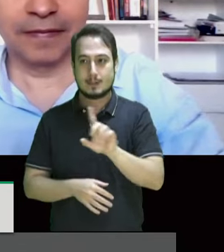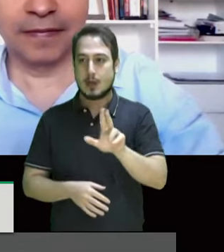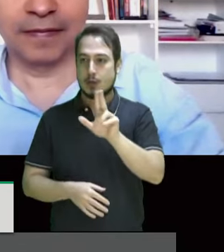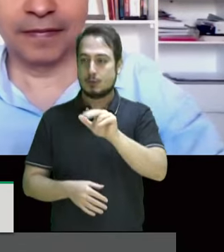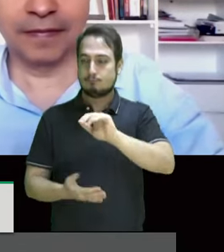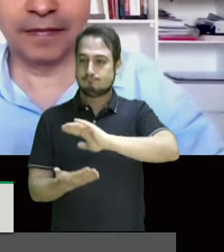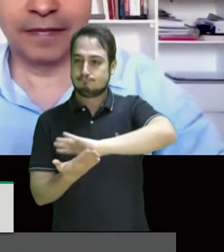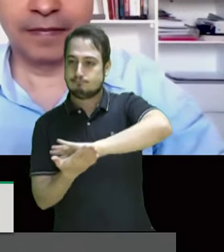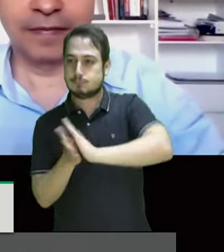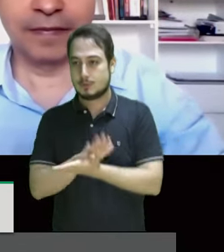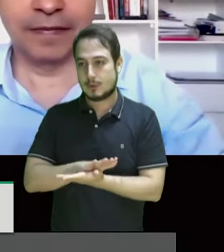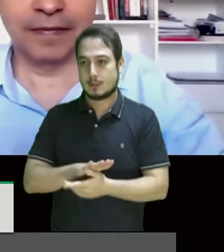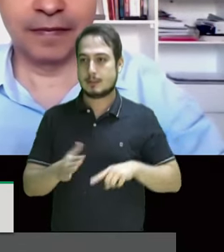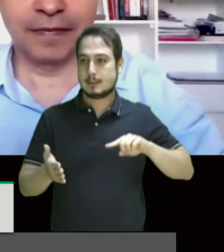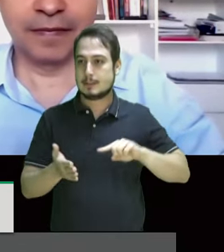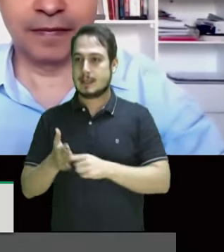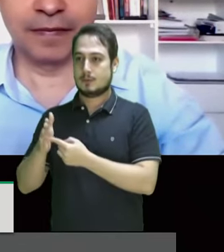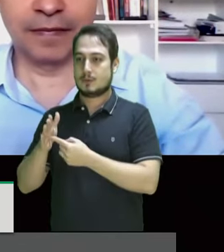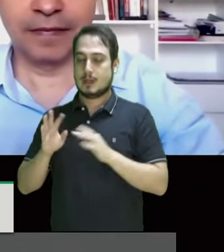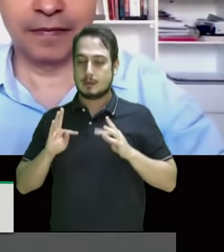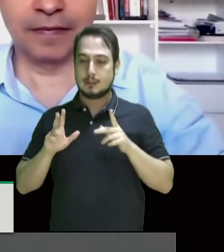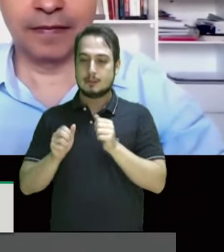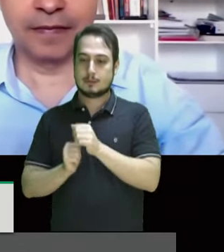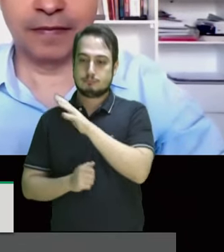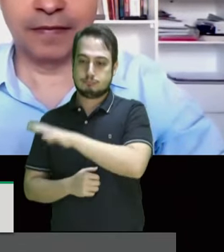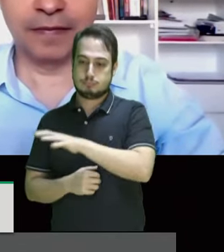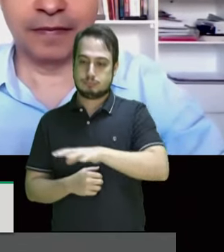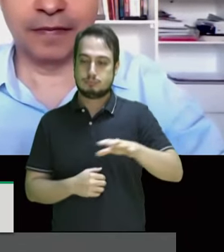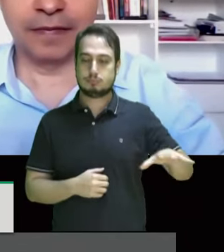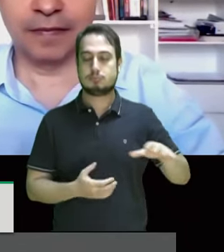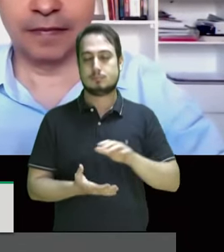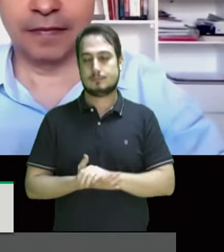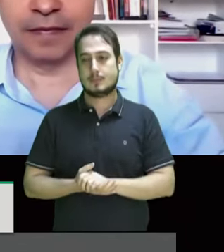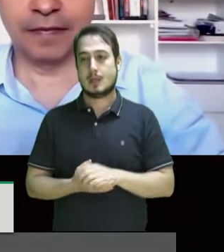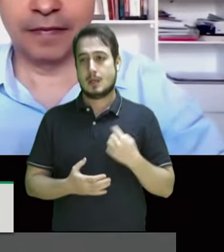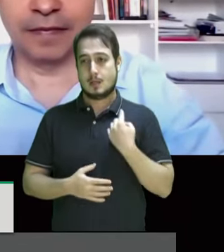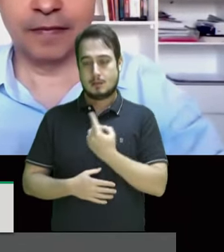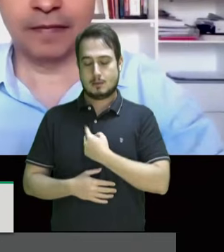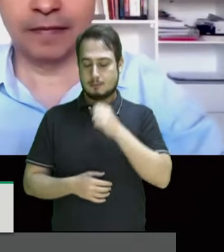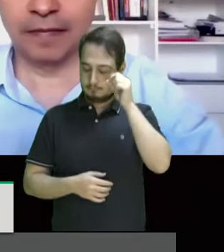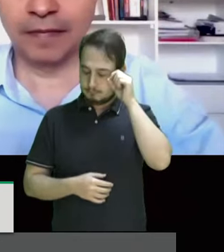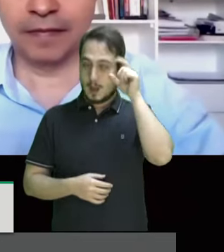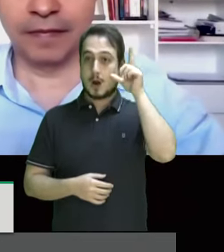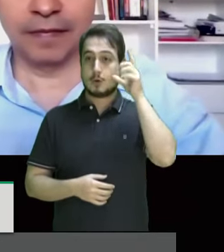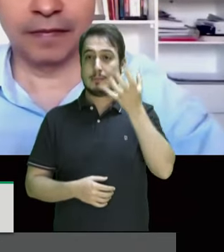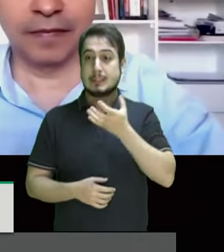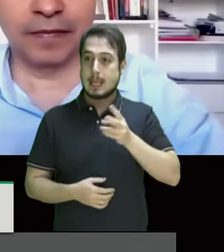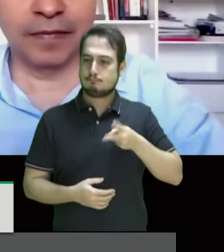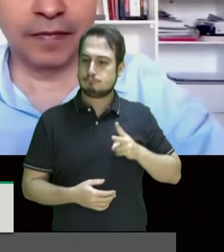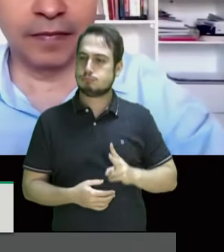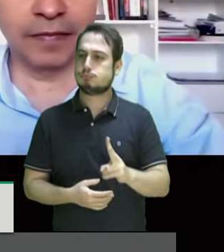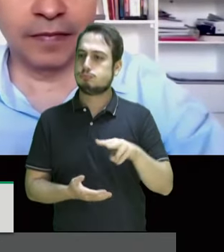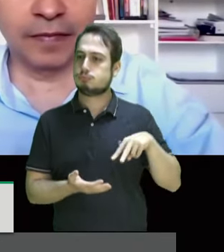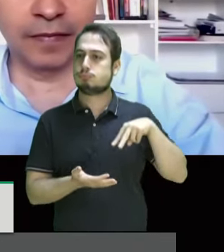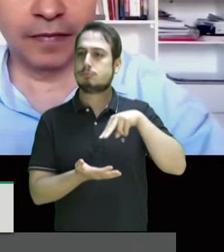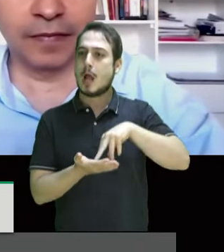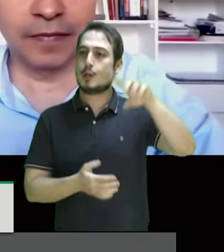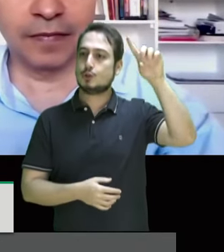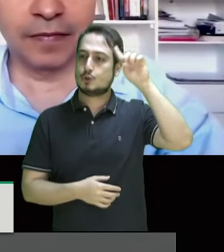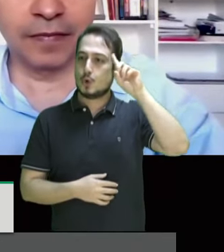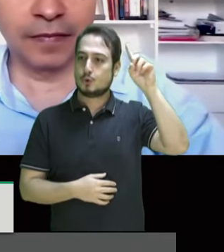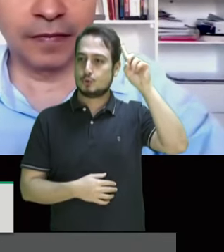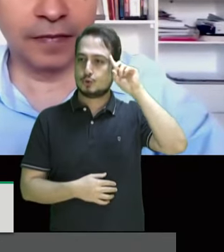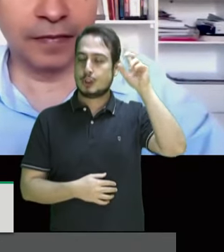visibilizado, denunciado em todas as suas expressões. E a gente acordou e vai acordar todos os dias